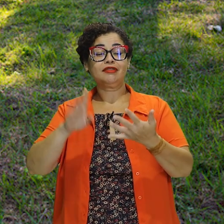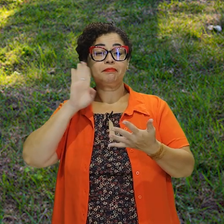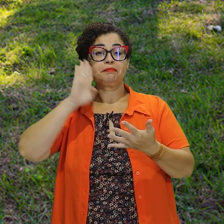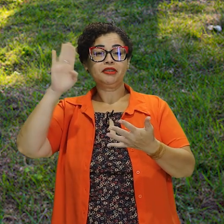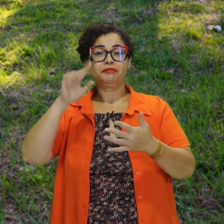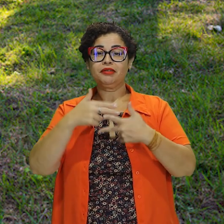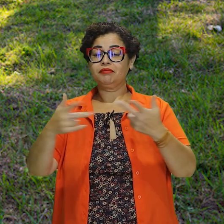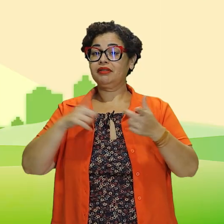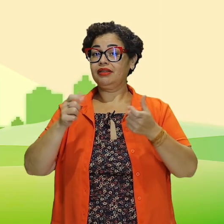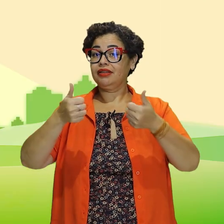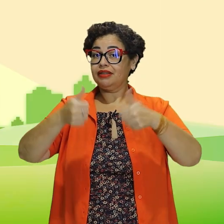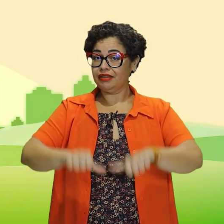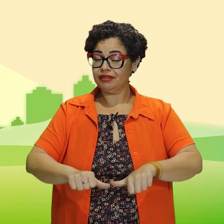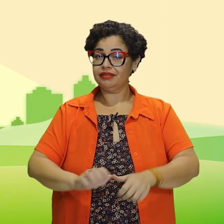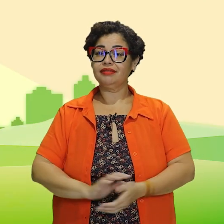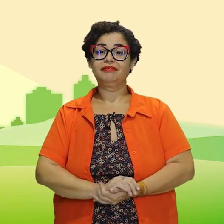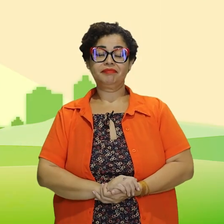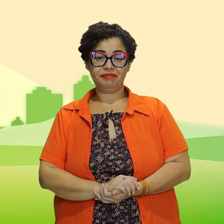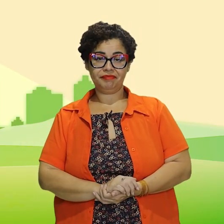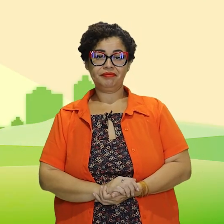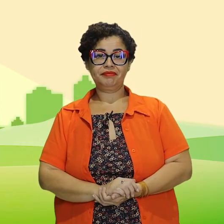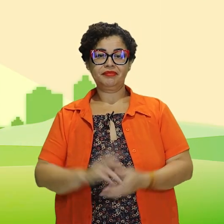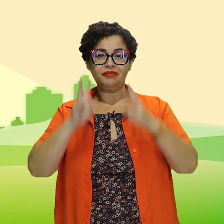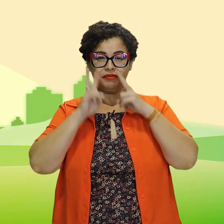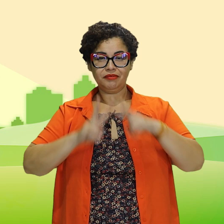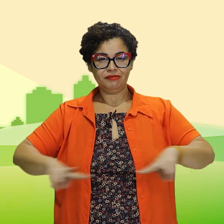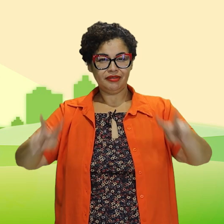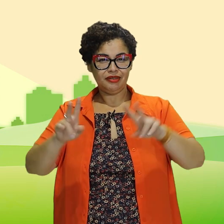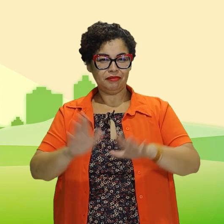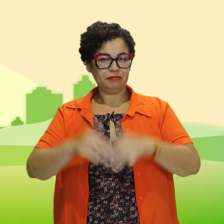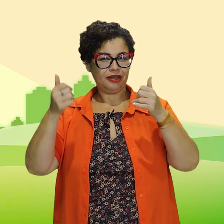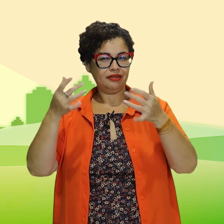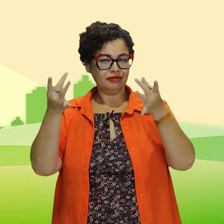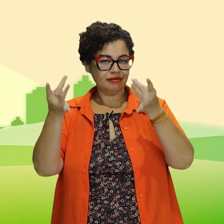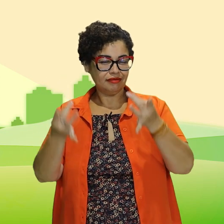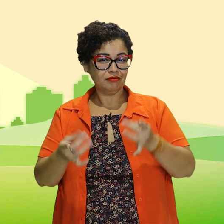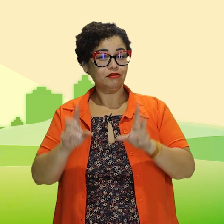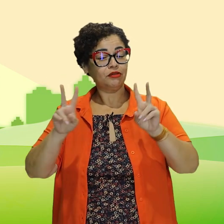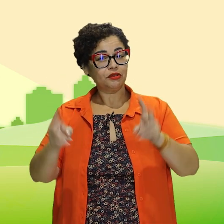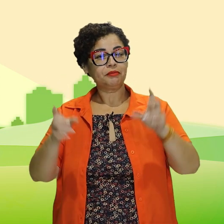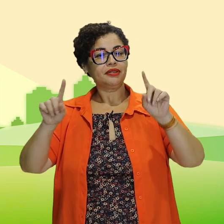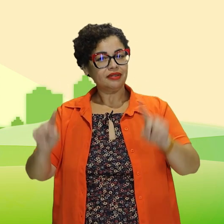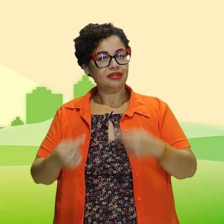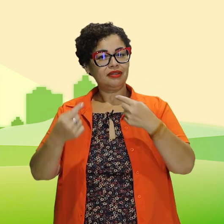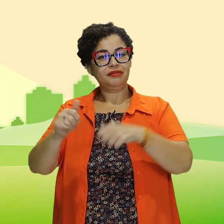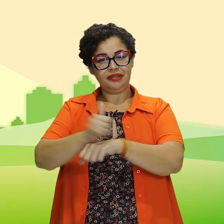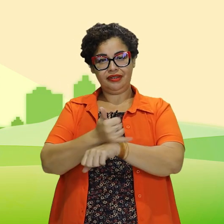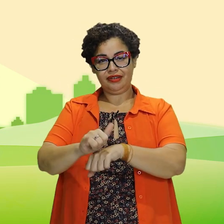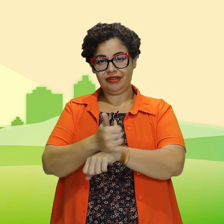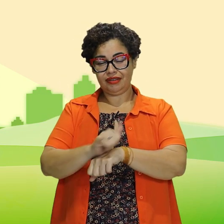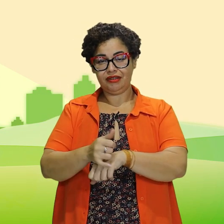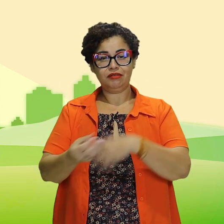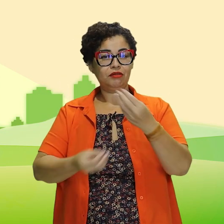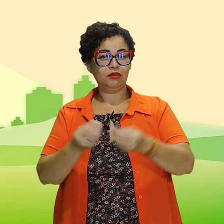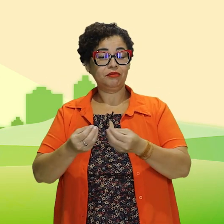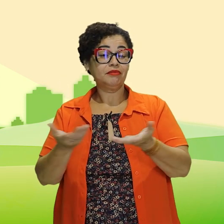fundamentais em situações de crise. Para nos dar uma visão mais profunda sobre os desafios dessas